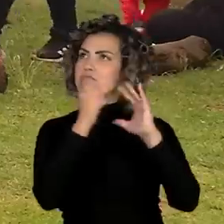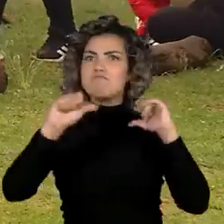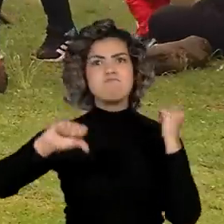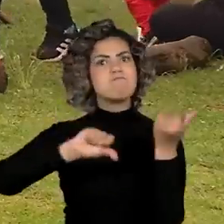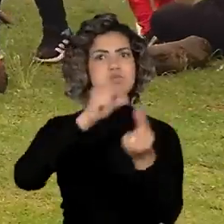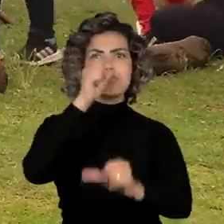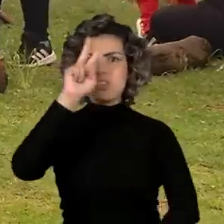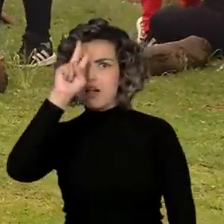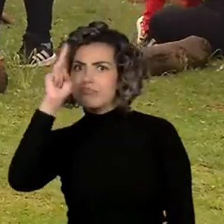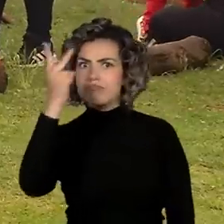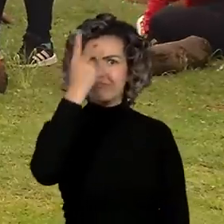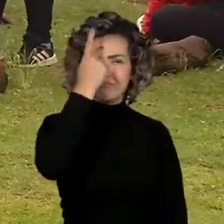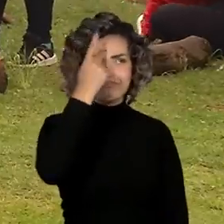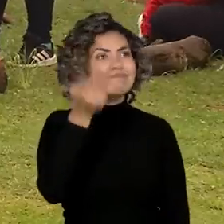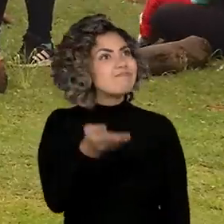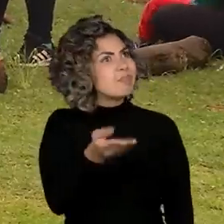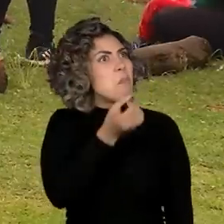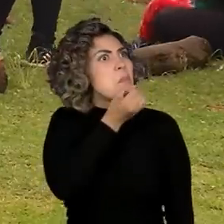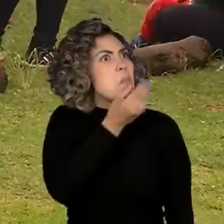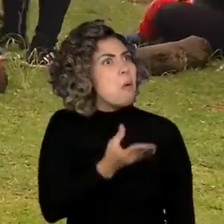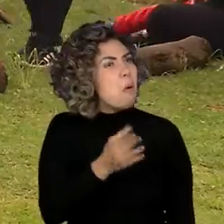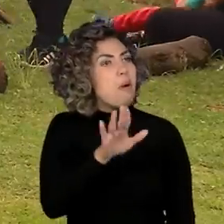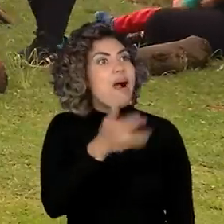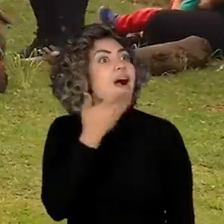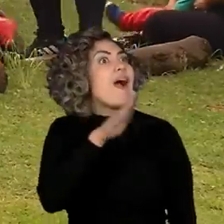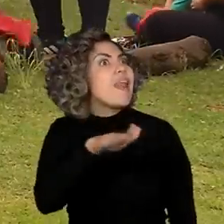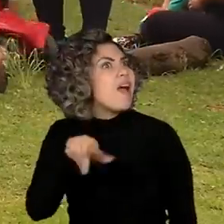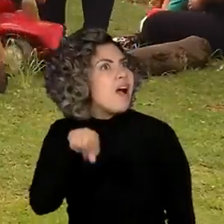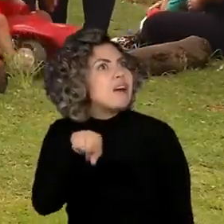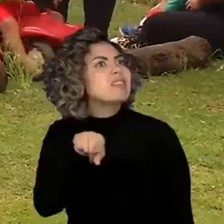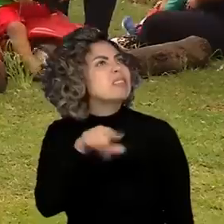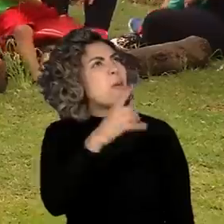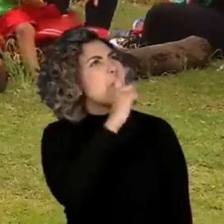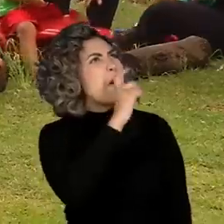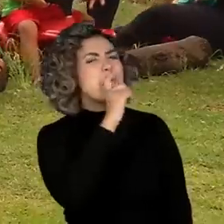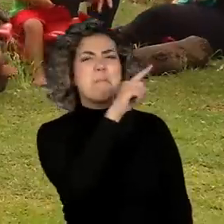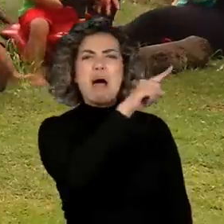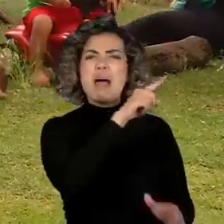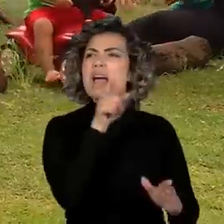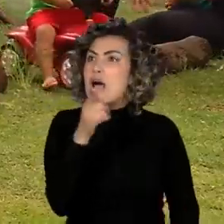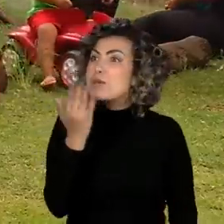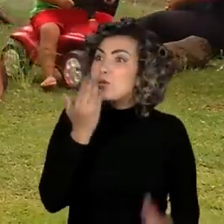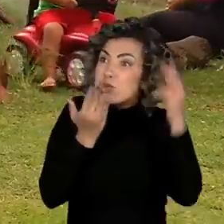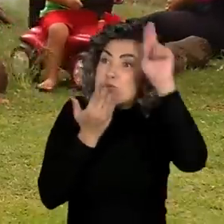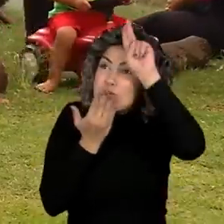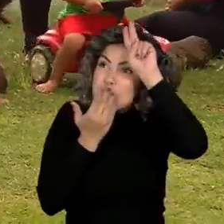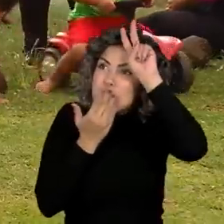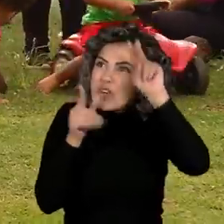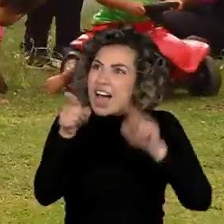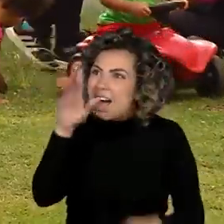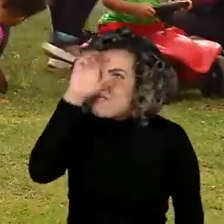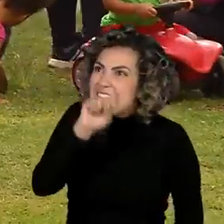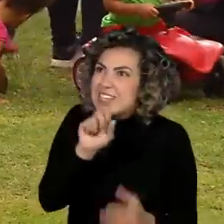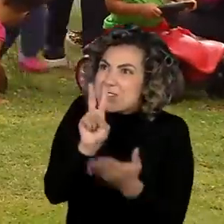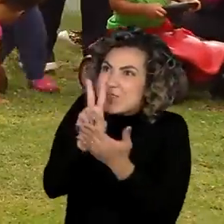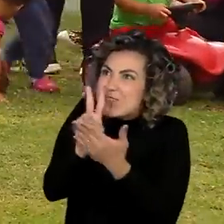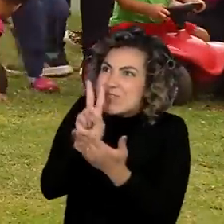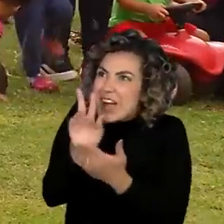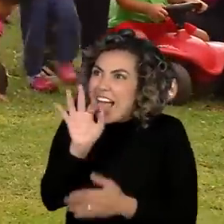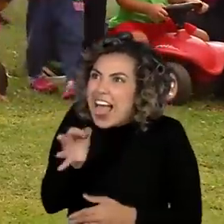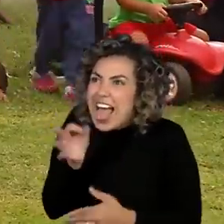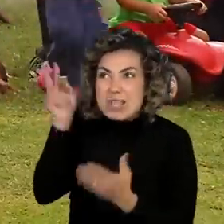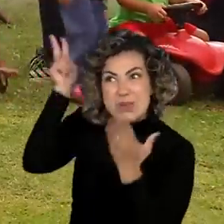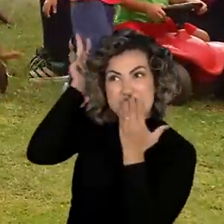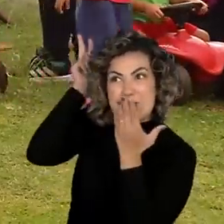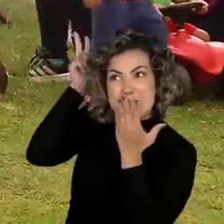Então é muito bacana ver as crianças, por exemplo, corrigindo os seus pais. Alguns pais falam, ah, você está estudando índio? E eles falam, não, nós